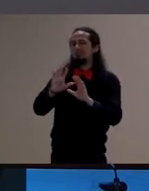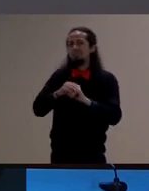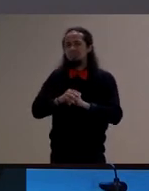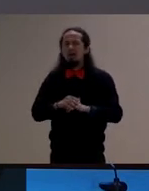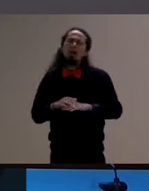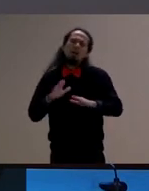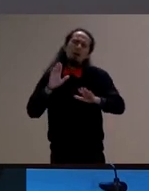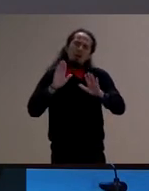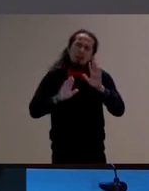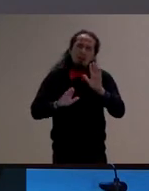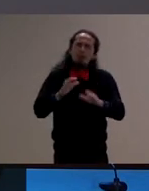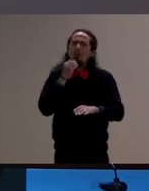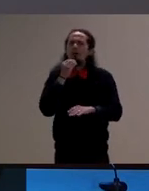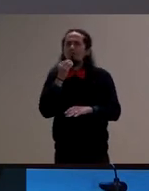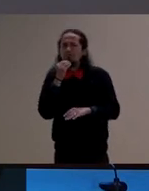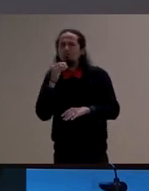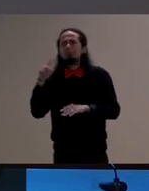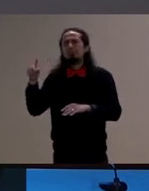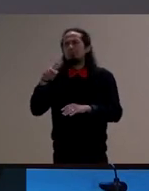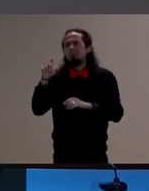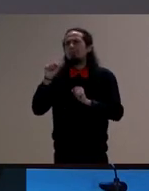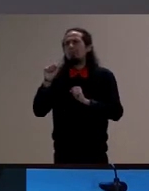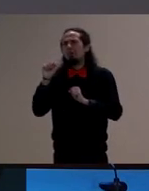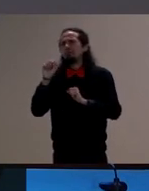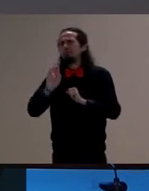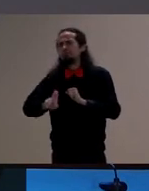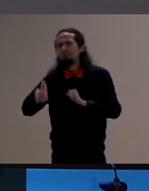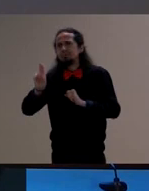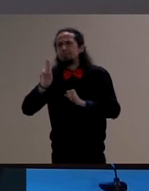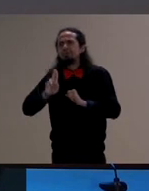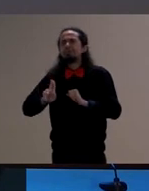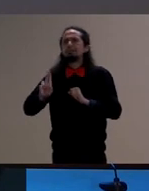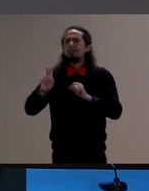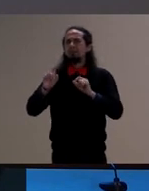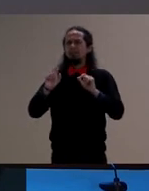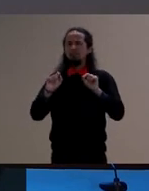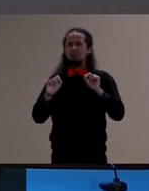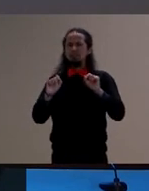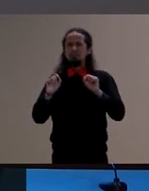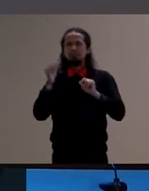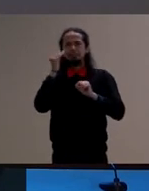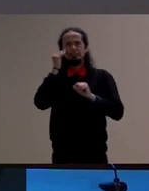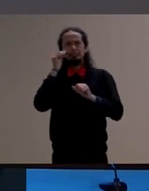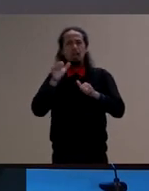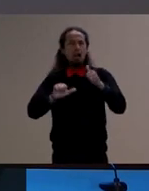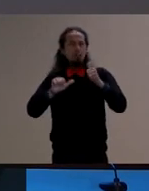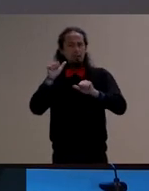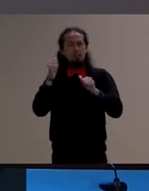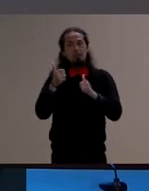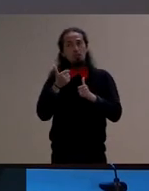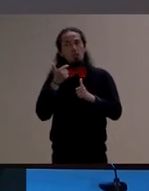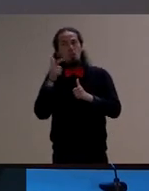que o professor pode usar para poder avaliar outras abordagens depois criar outras